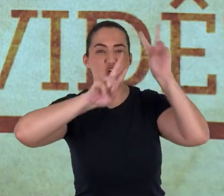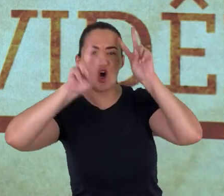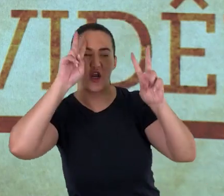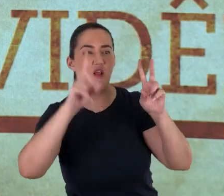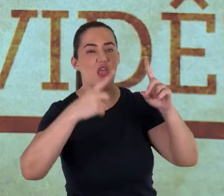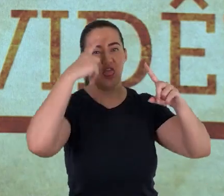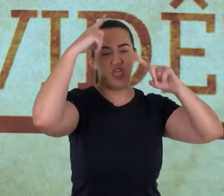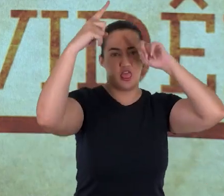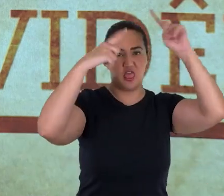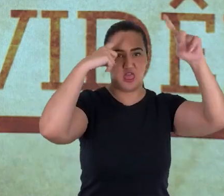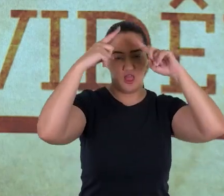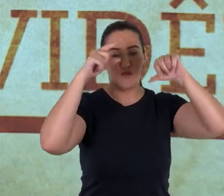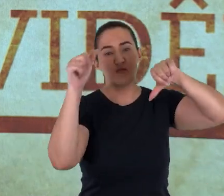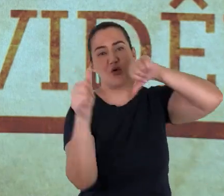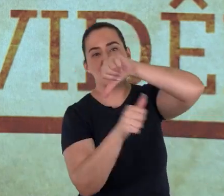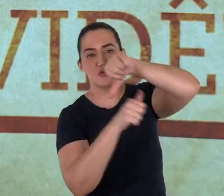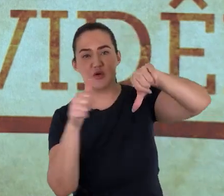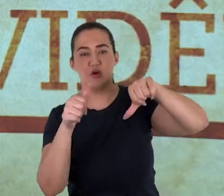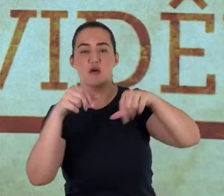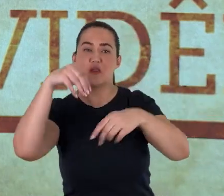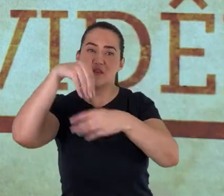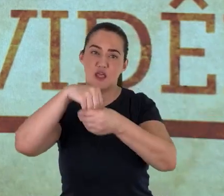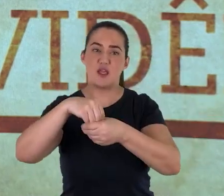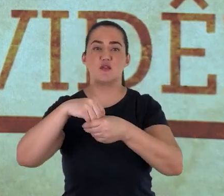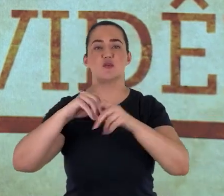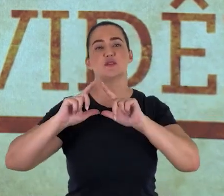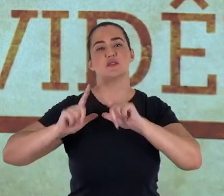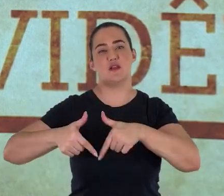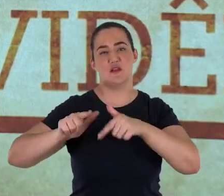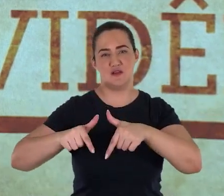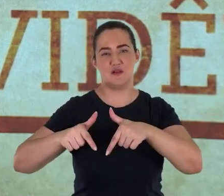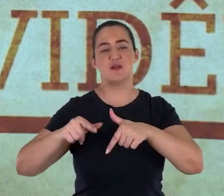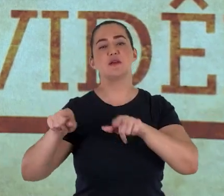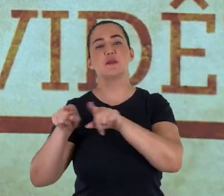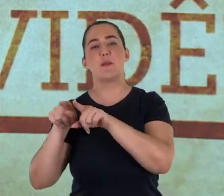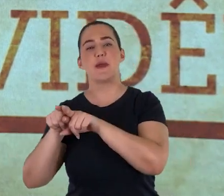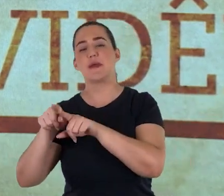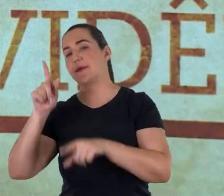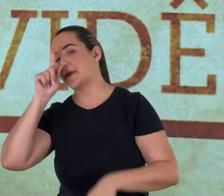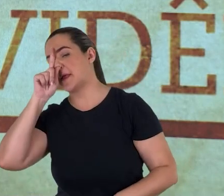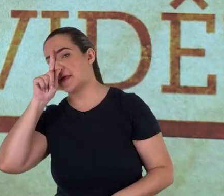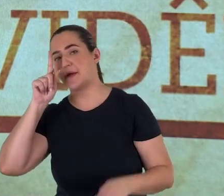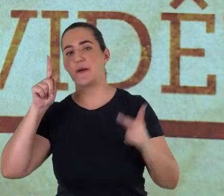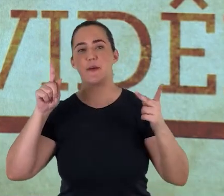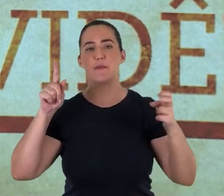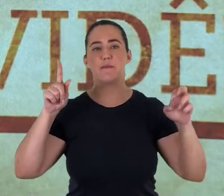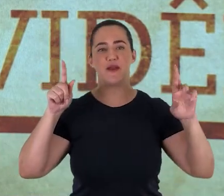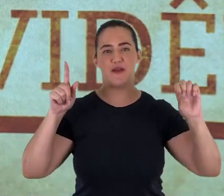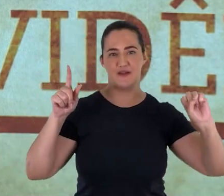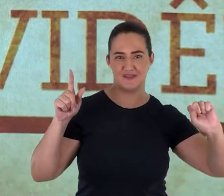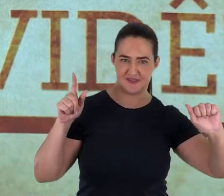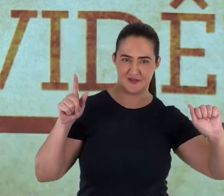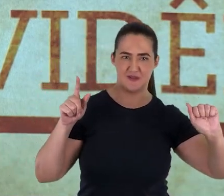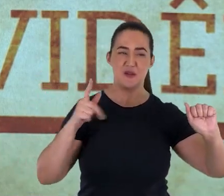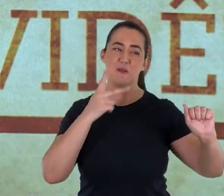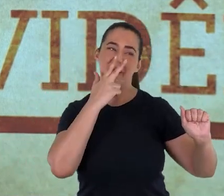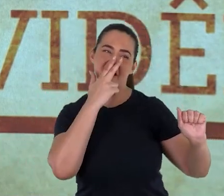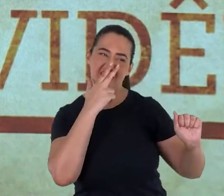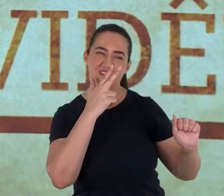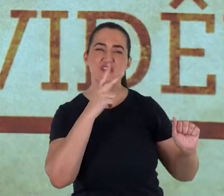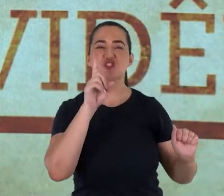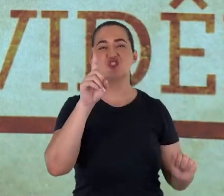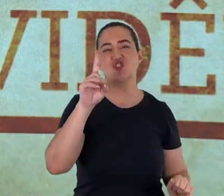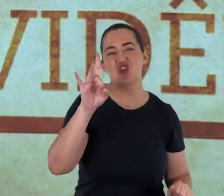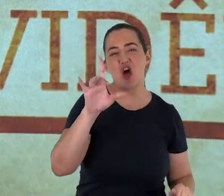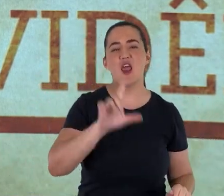particularmente popular na narrativa da diáspora persa e grega, como se fosse uma espécie de personificação